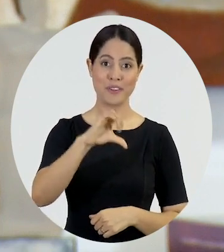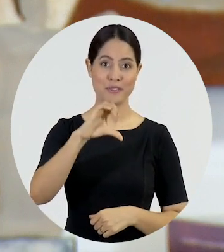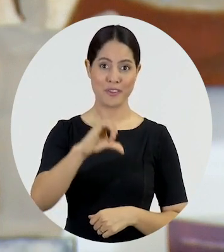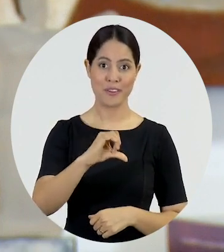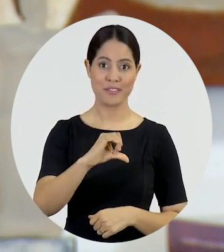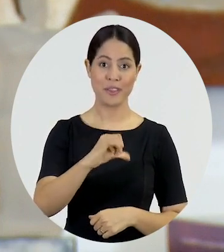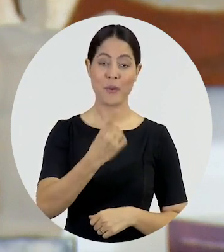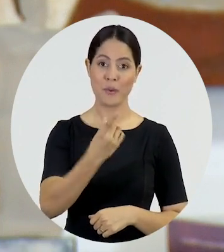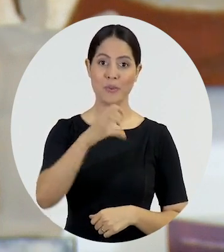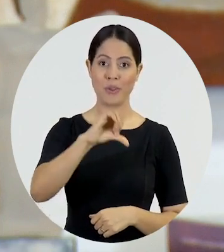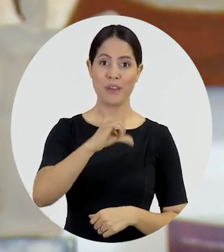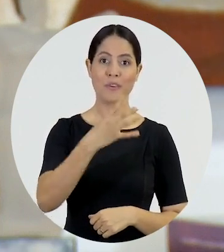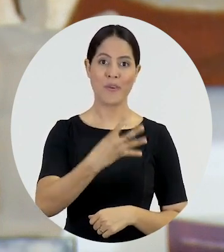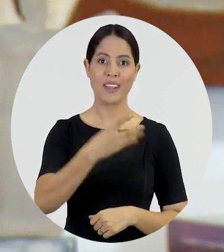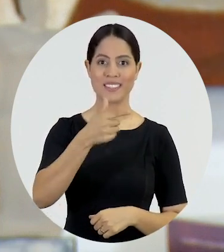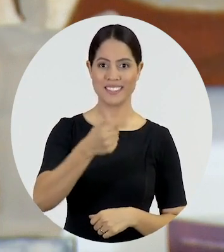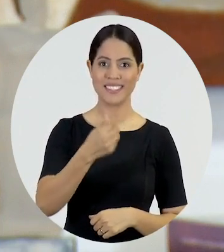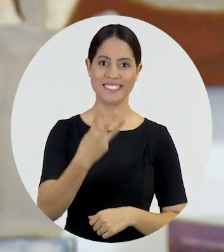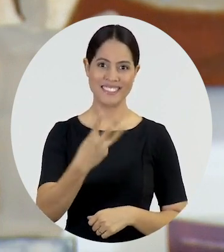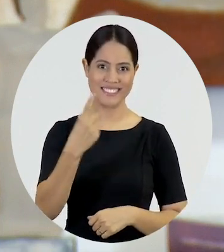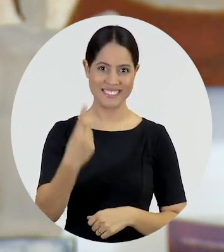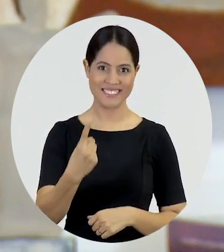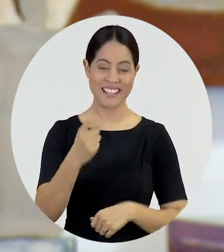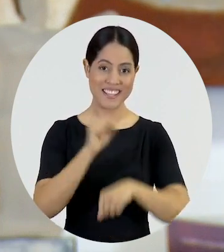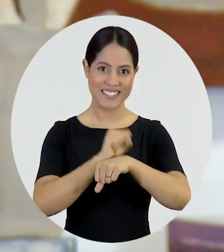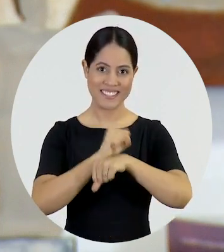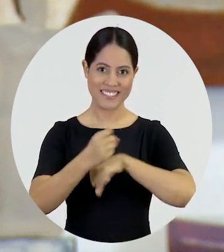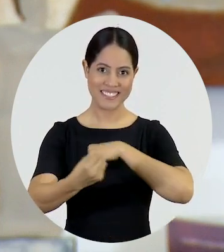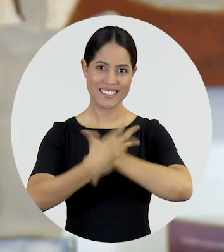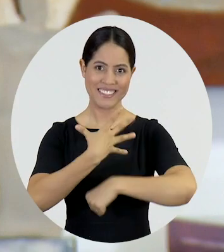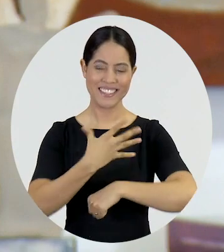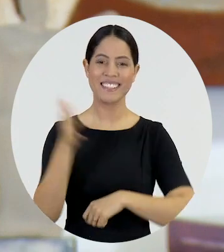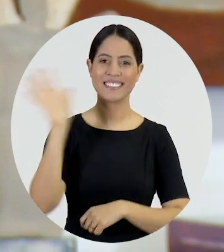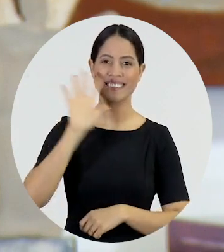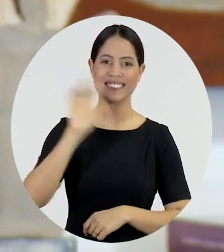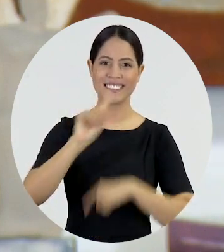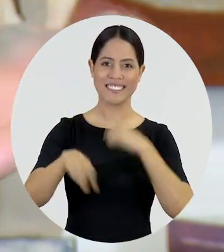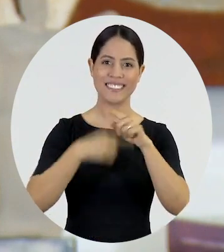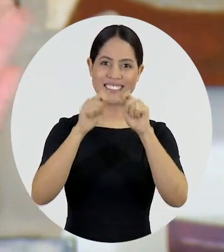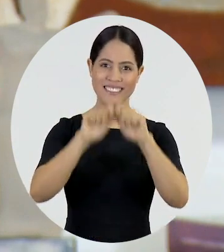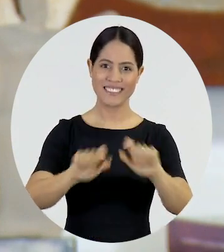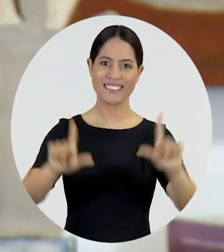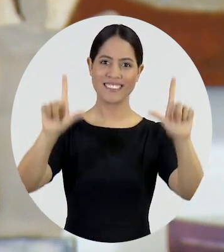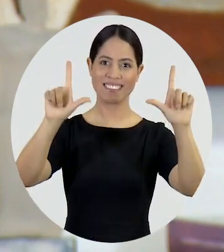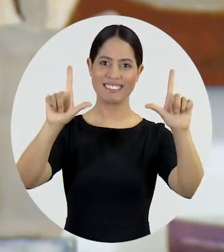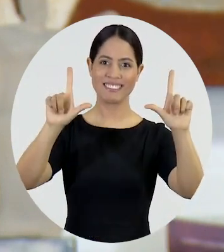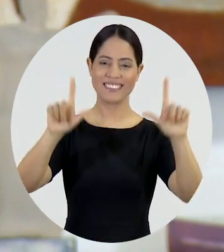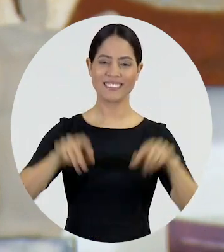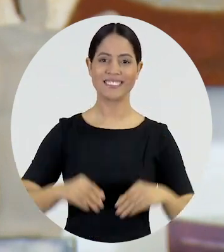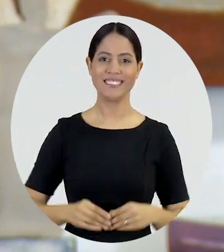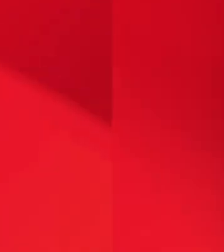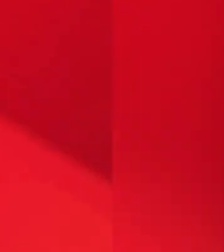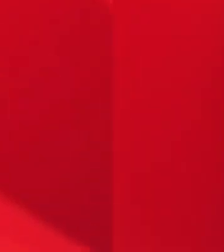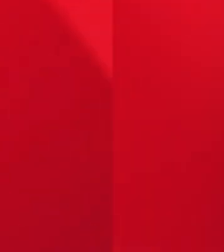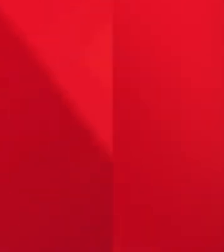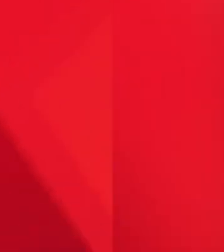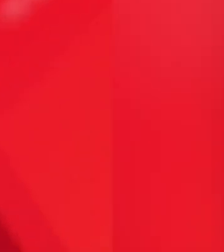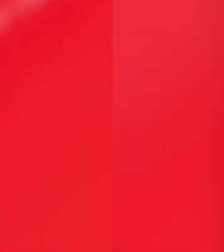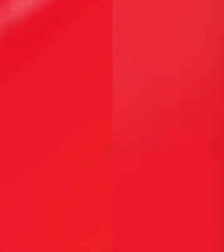telefone 999194731. Fico te esperando. Tchau, tchau e até o próximo programa.